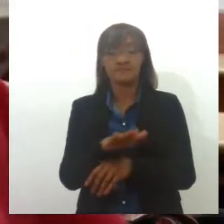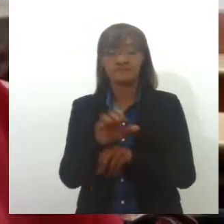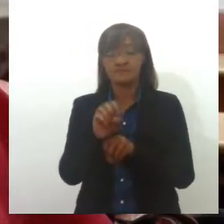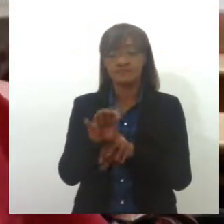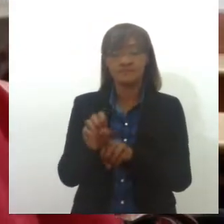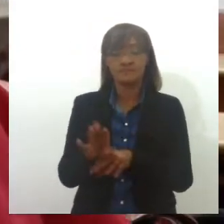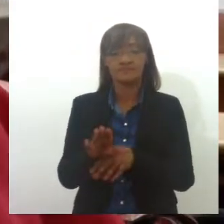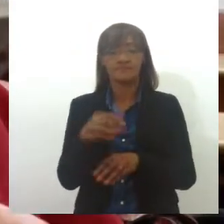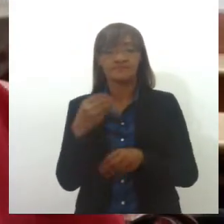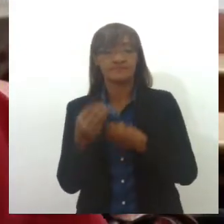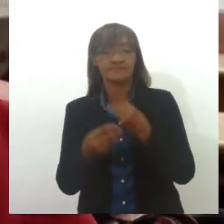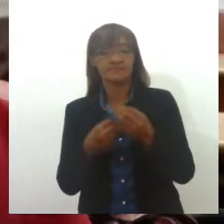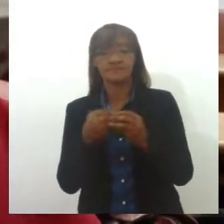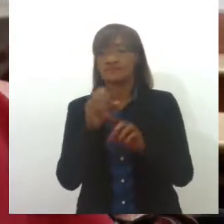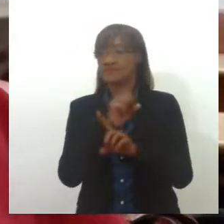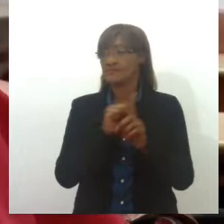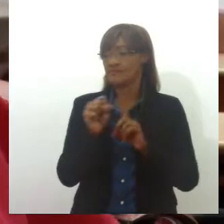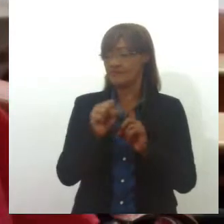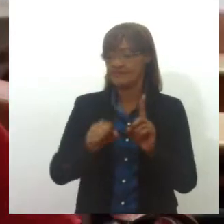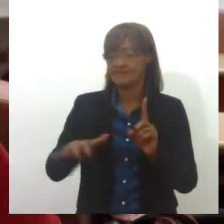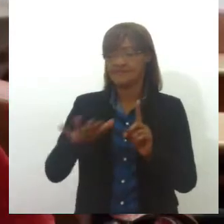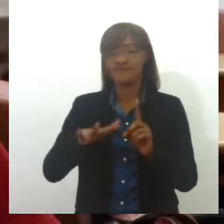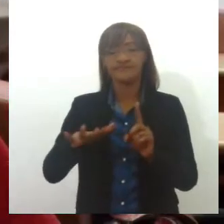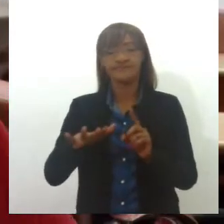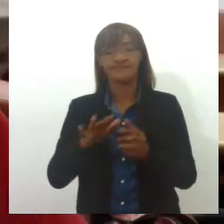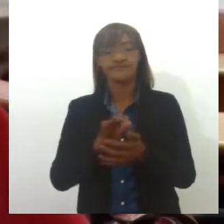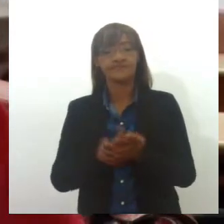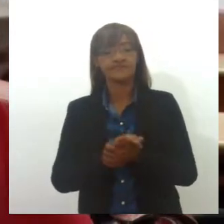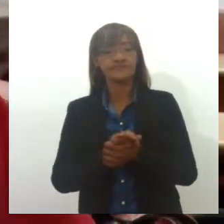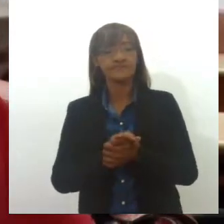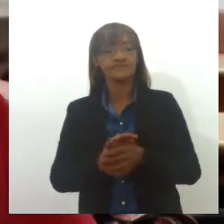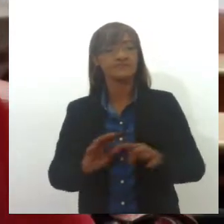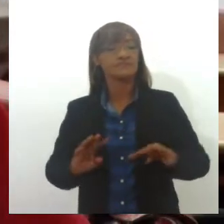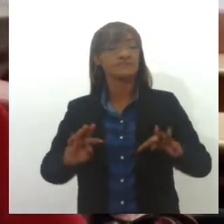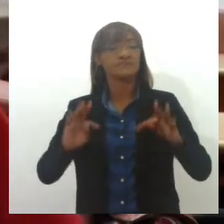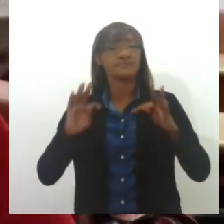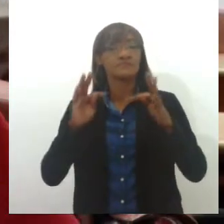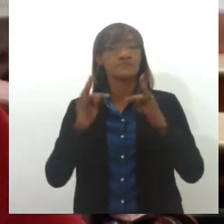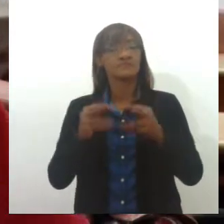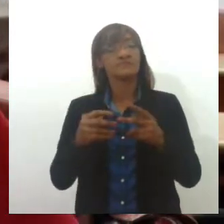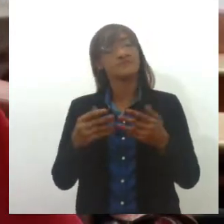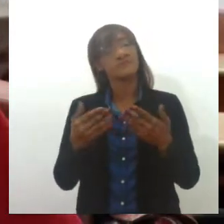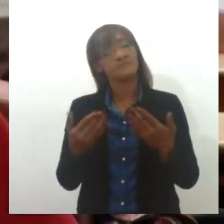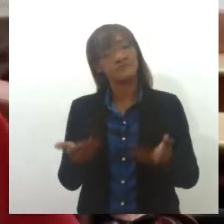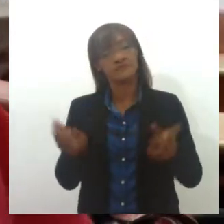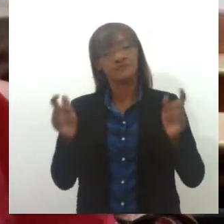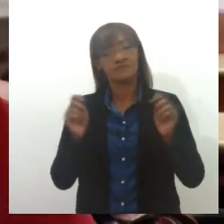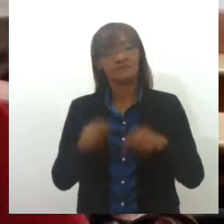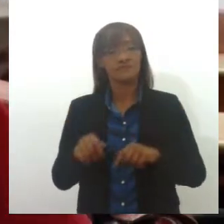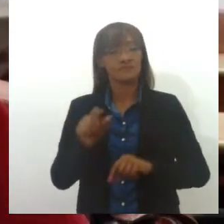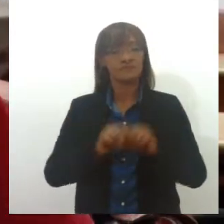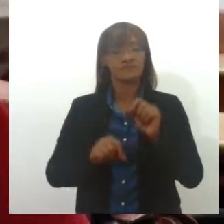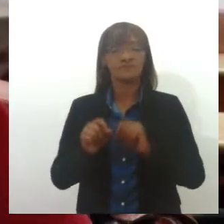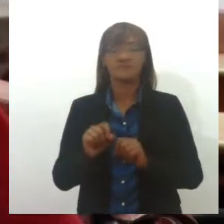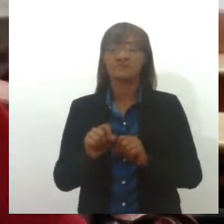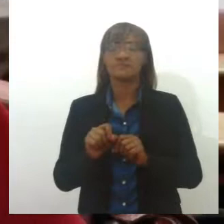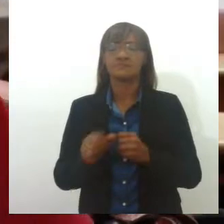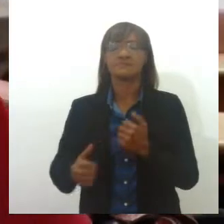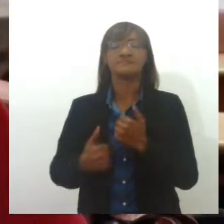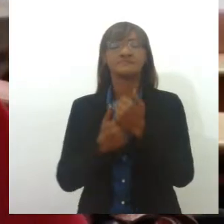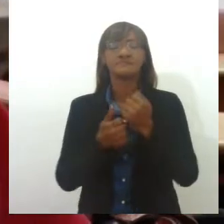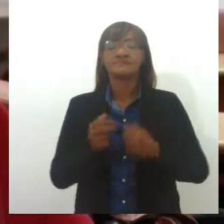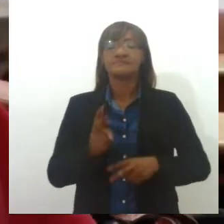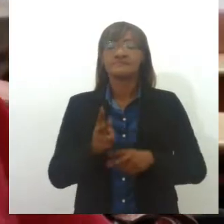assistência social, todos os órgãos do município estejam contribuindo para